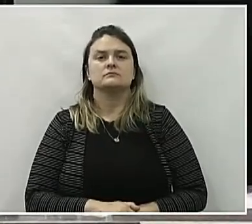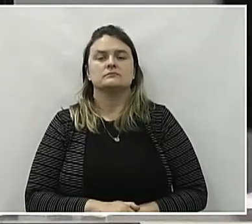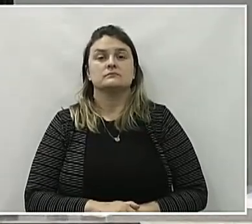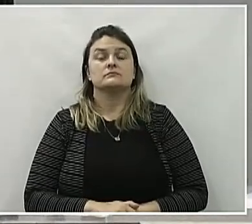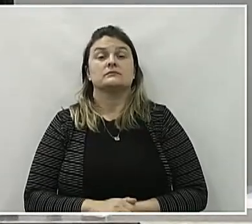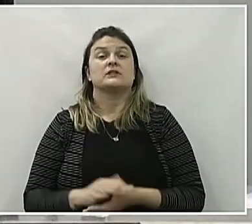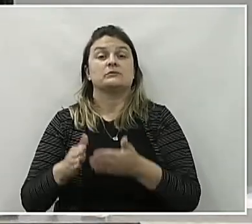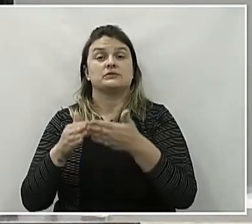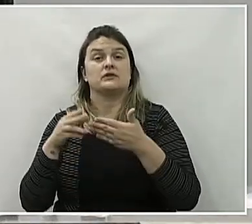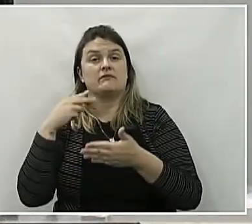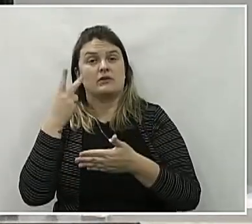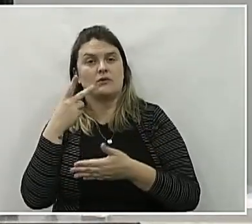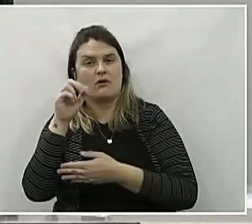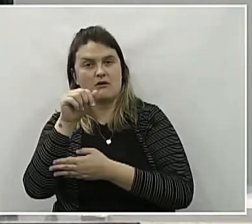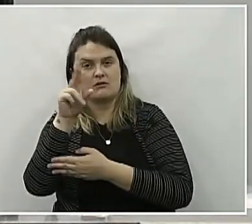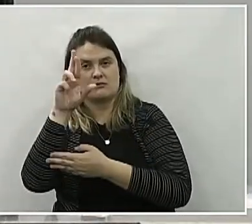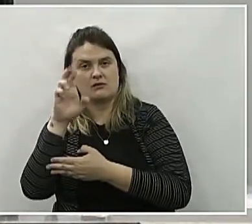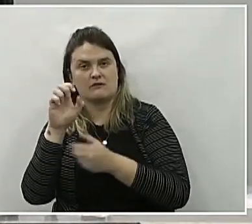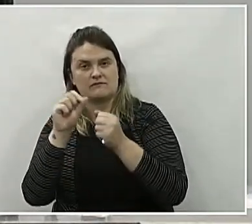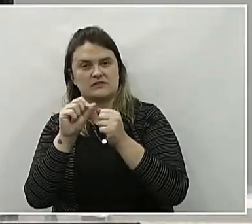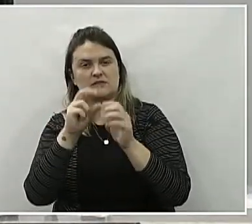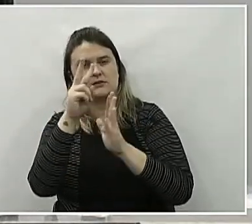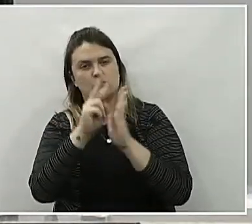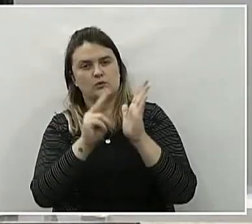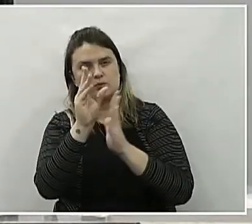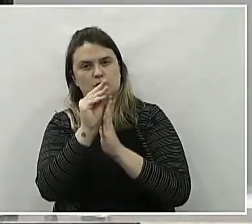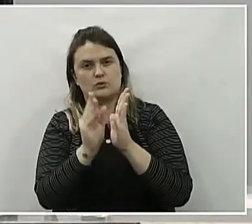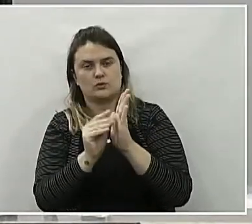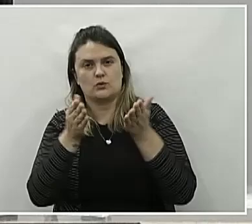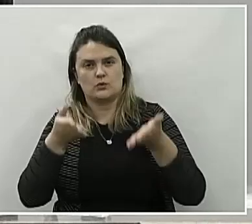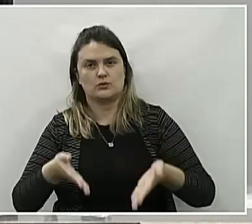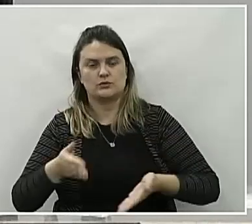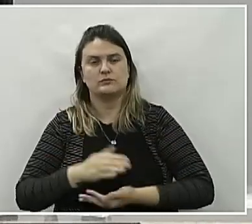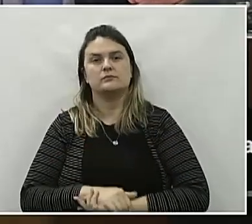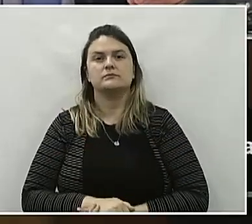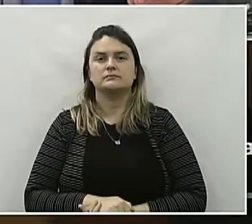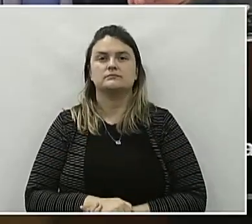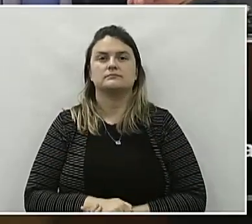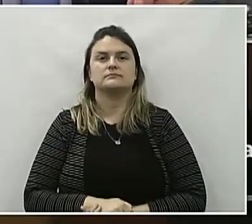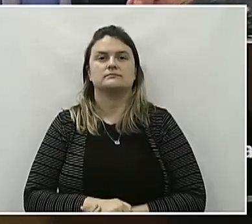Solicito ao diretor André para que proceda a leitura da matéria constante do expediente do dia.